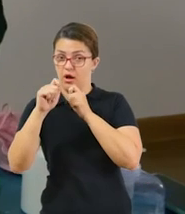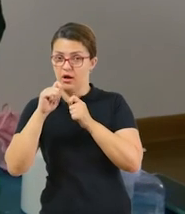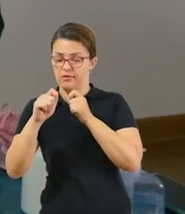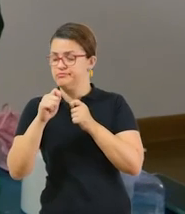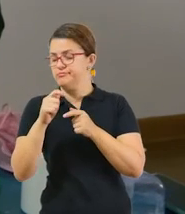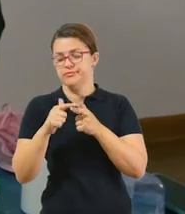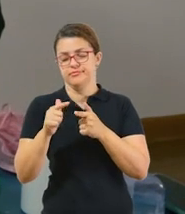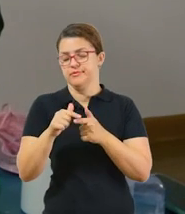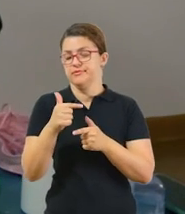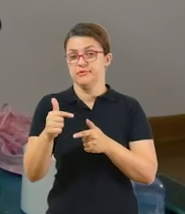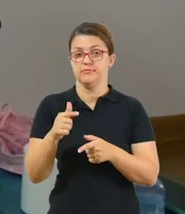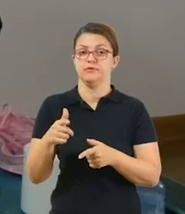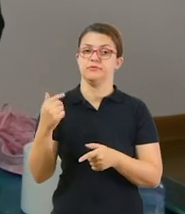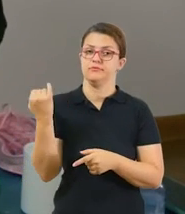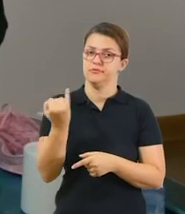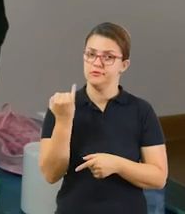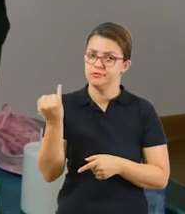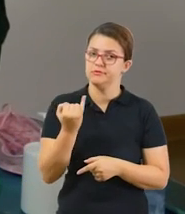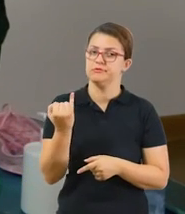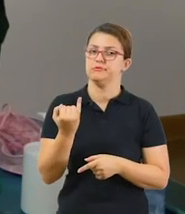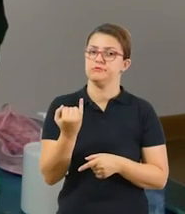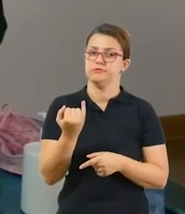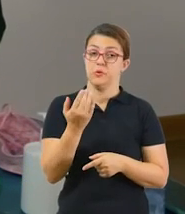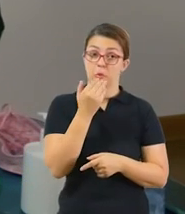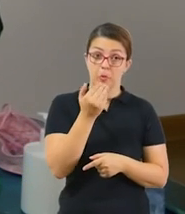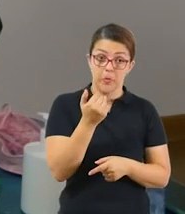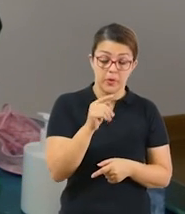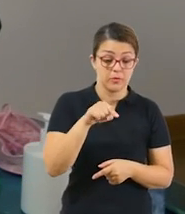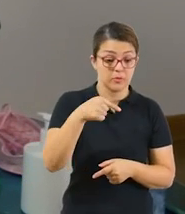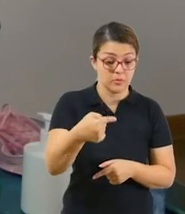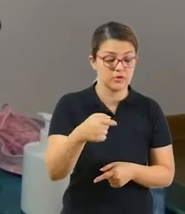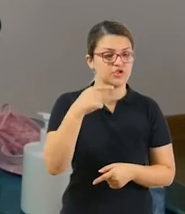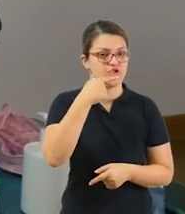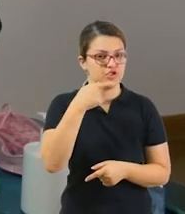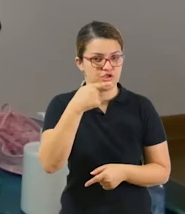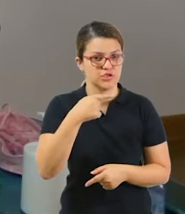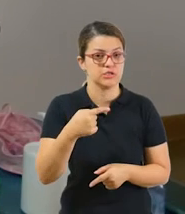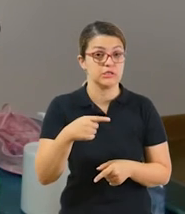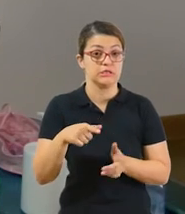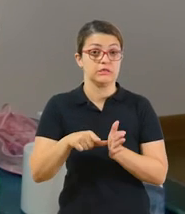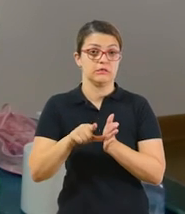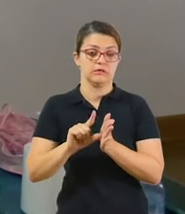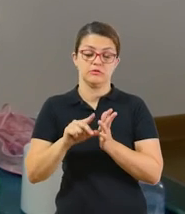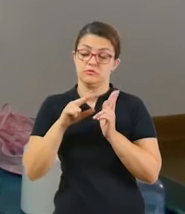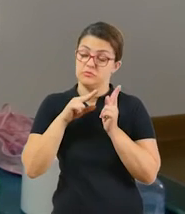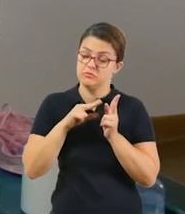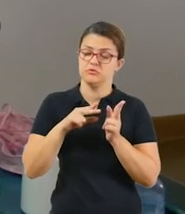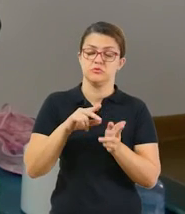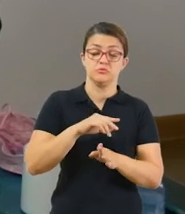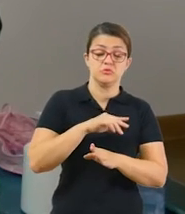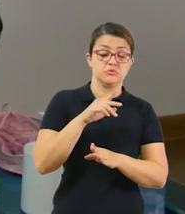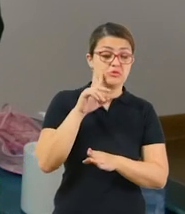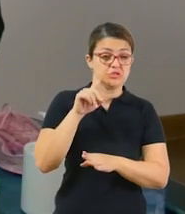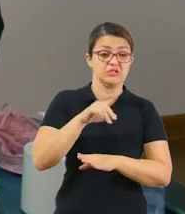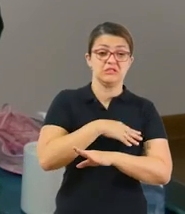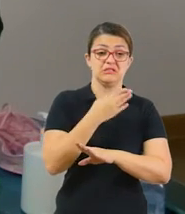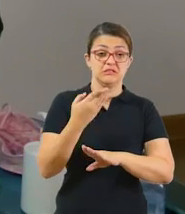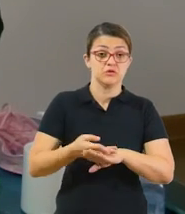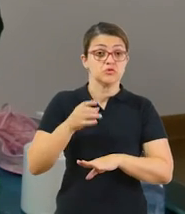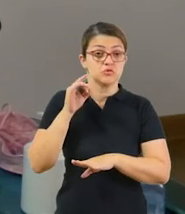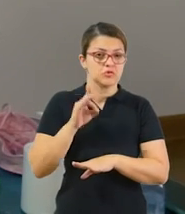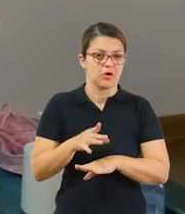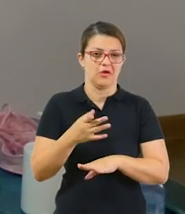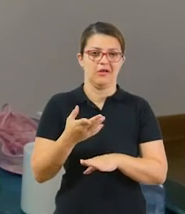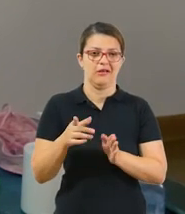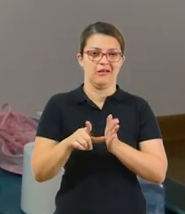sempre após as refeições e antes de dormir. Mesmo que estiver em casa o dia inteiro, tá? Escovar os dentes não